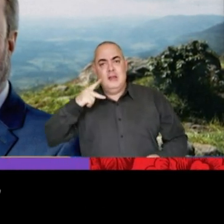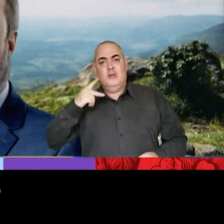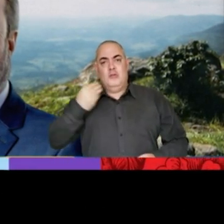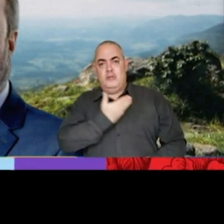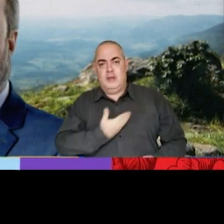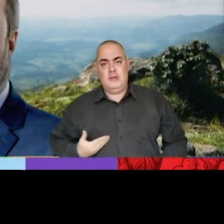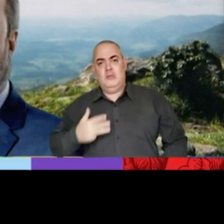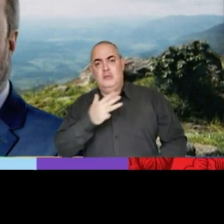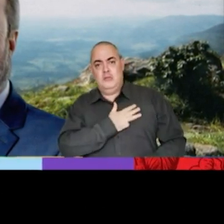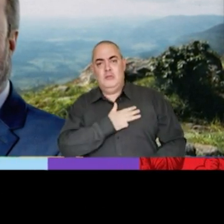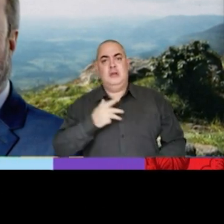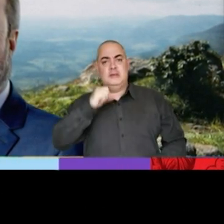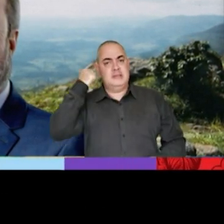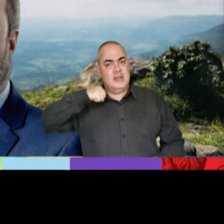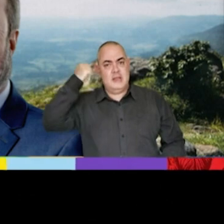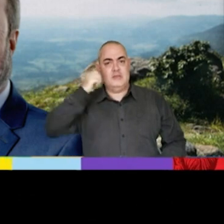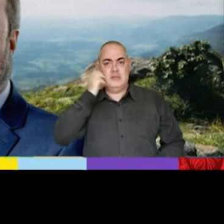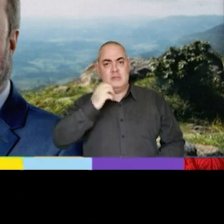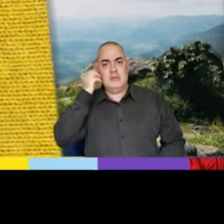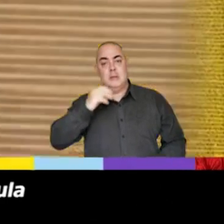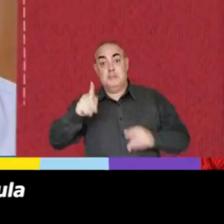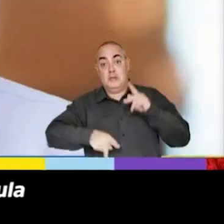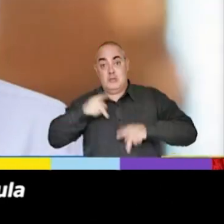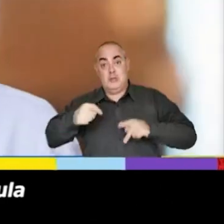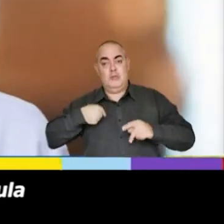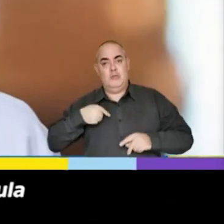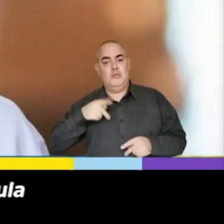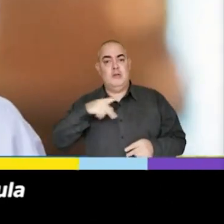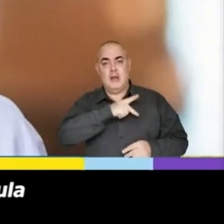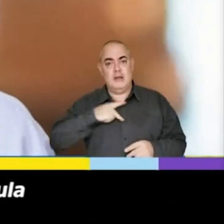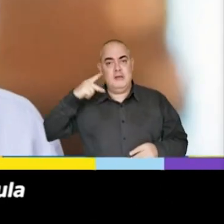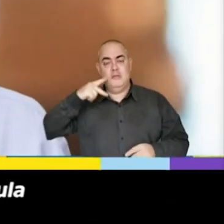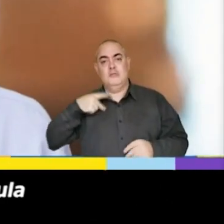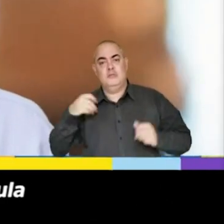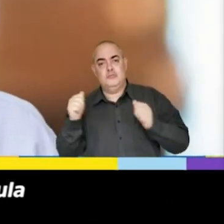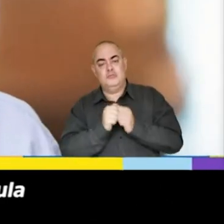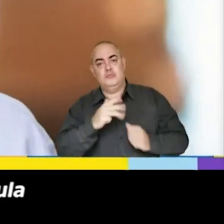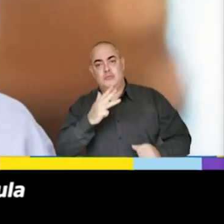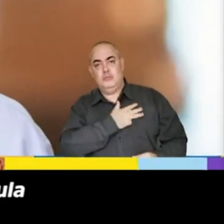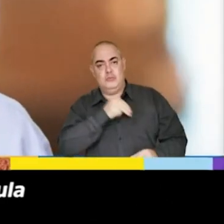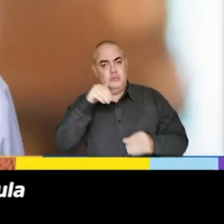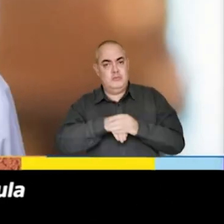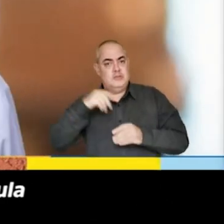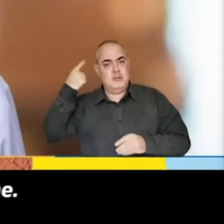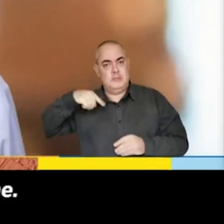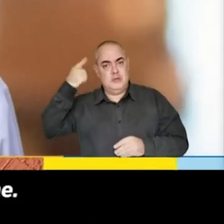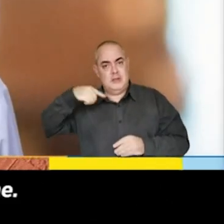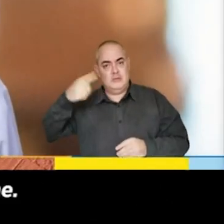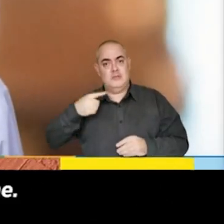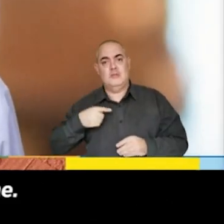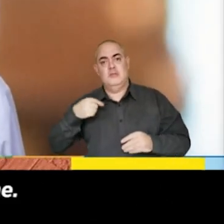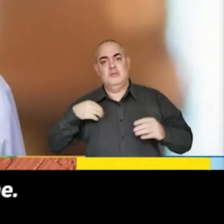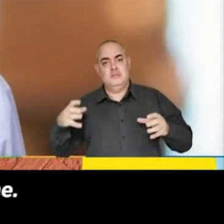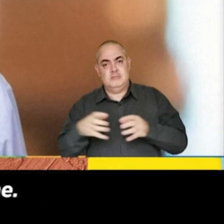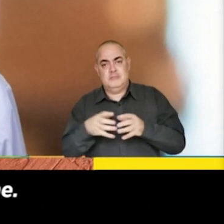Calil governador e Alexandre Silveira senador. Pessoal, eu sou Calil e estou com Lula. Vote nos deputados do